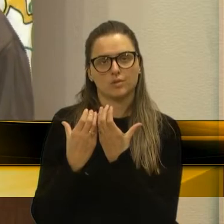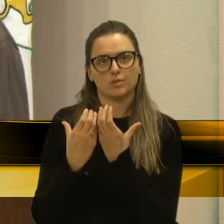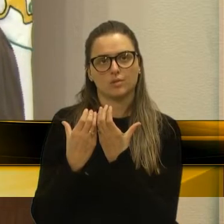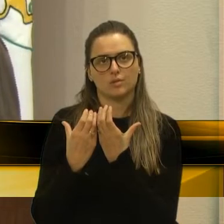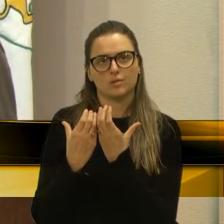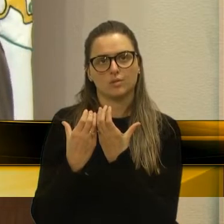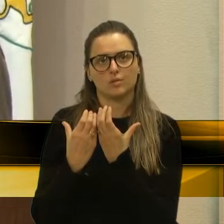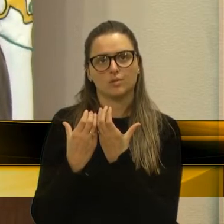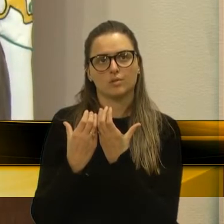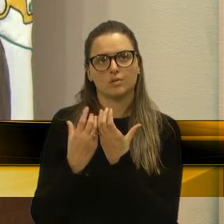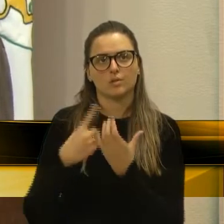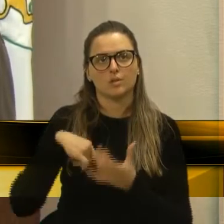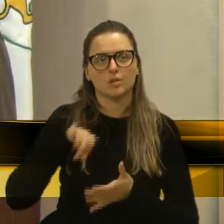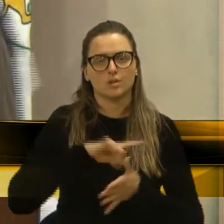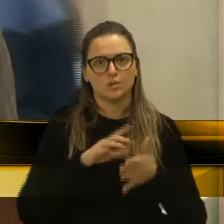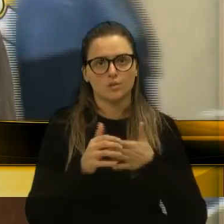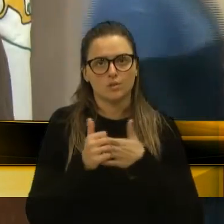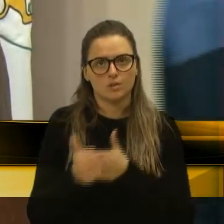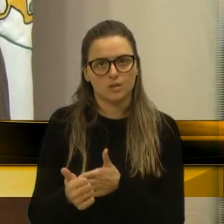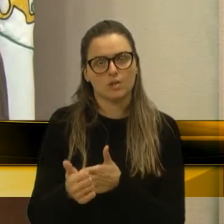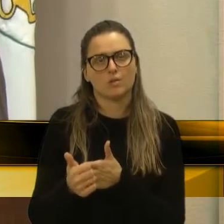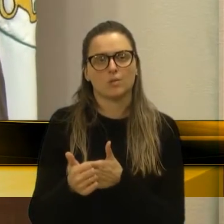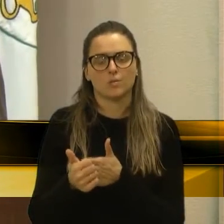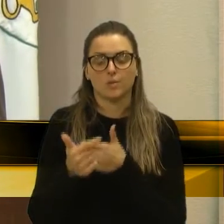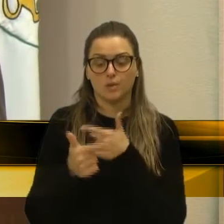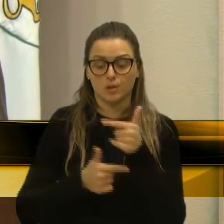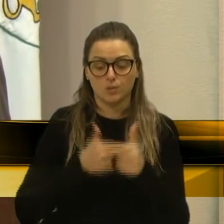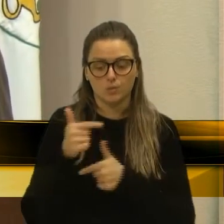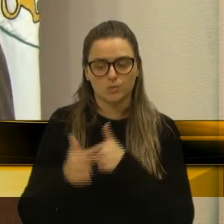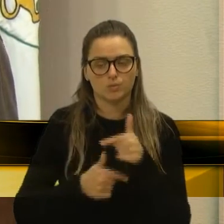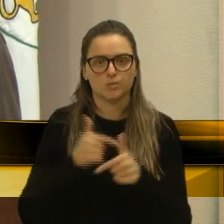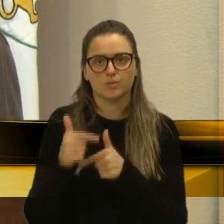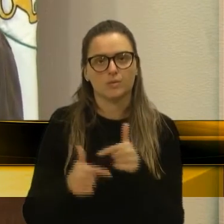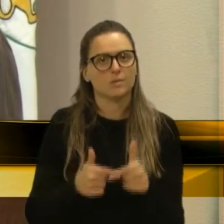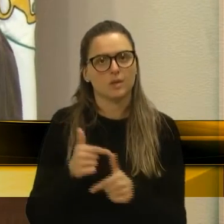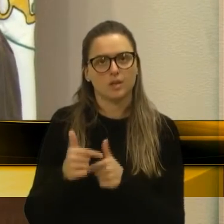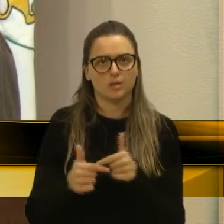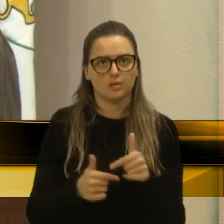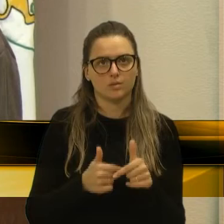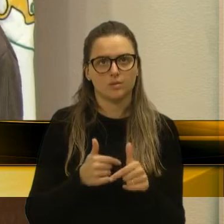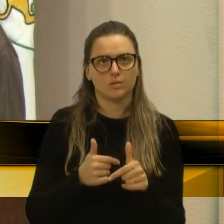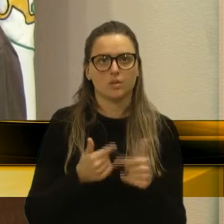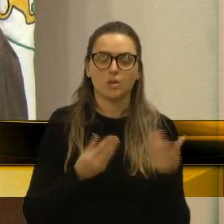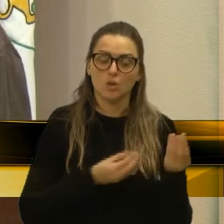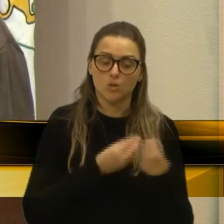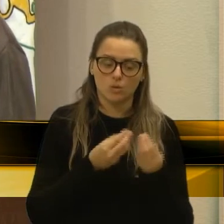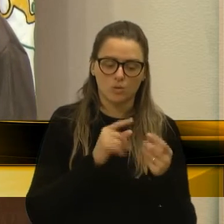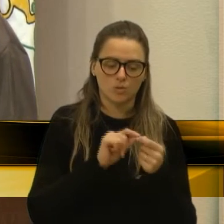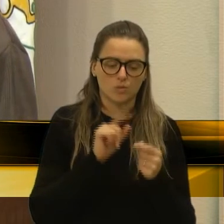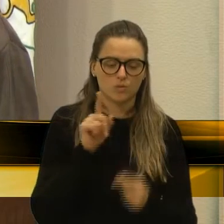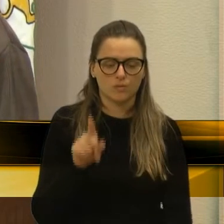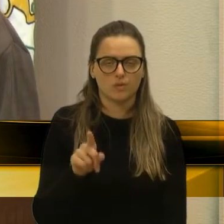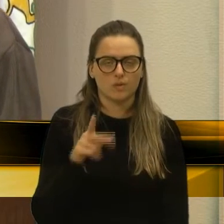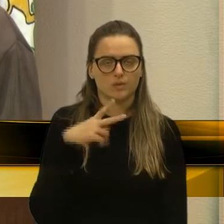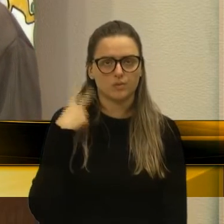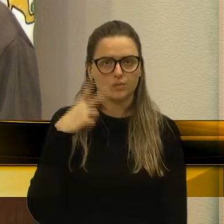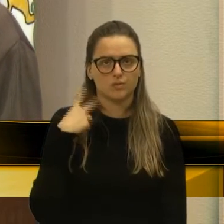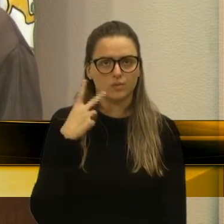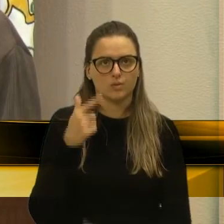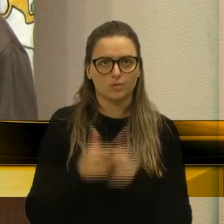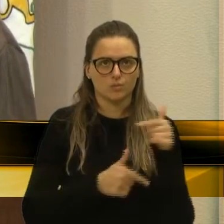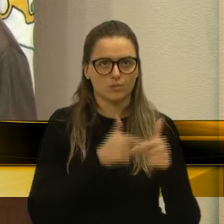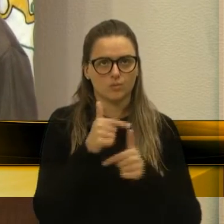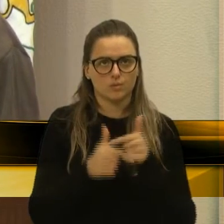a gente vai acompanhando de perto o trabalho. Como faz o vereador um trabalho,